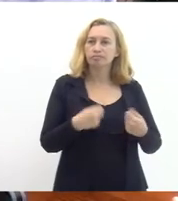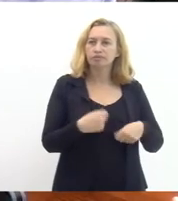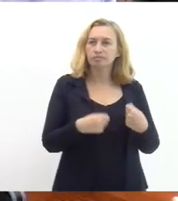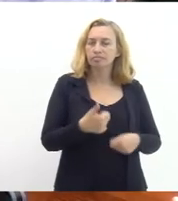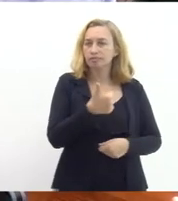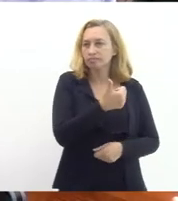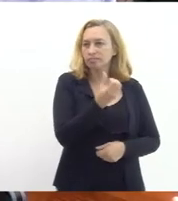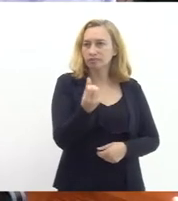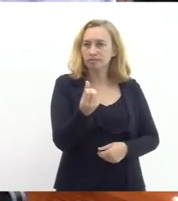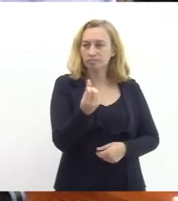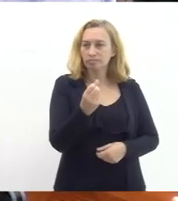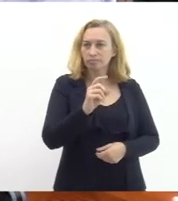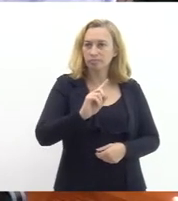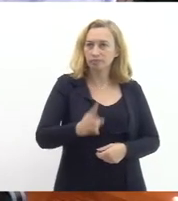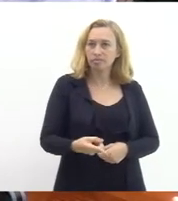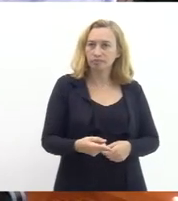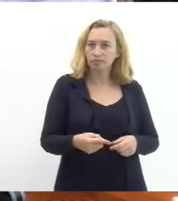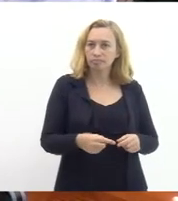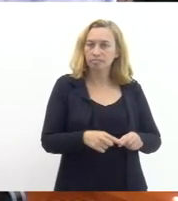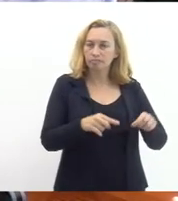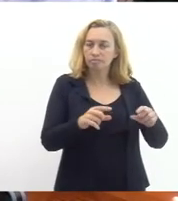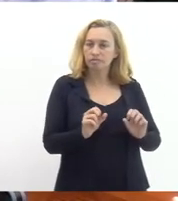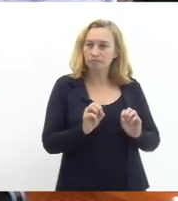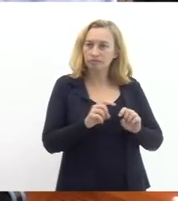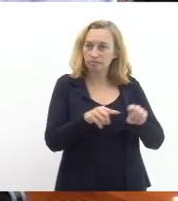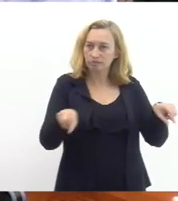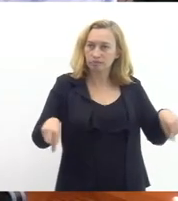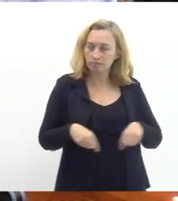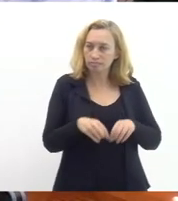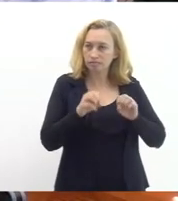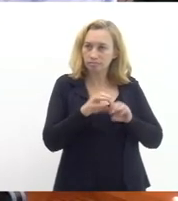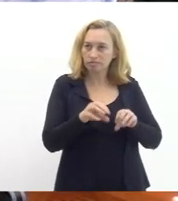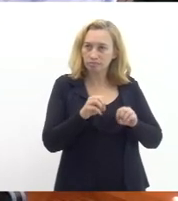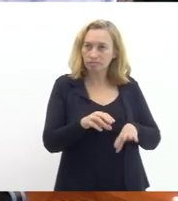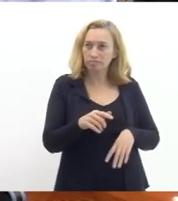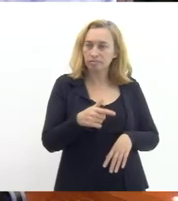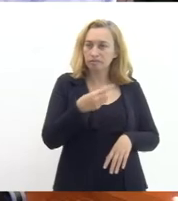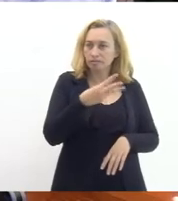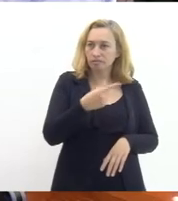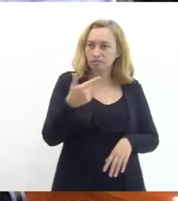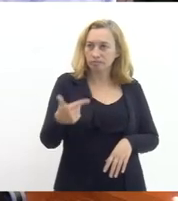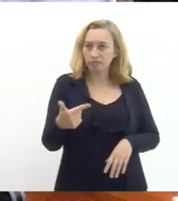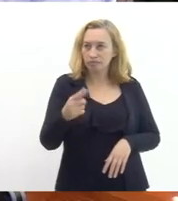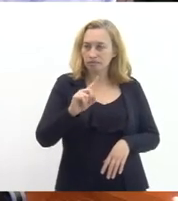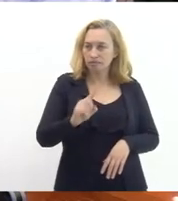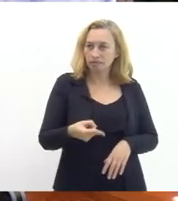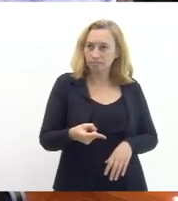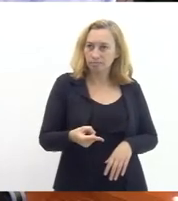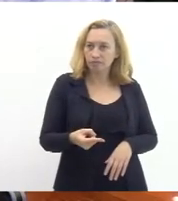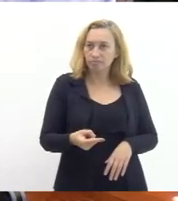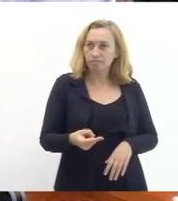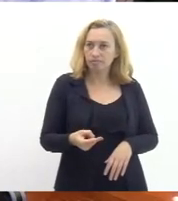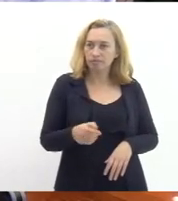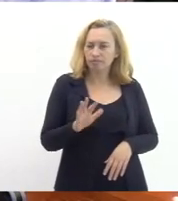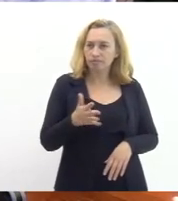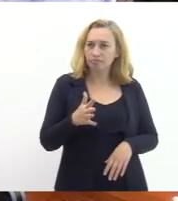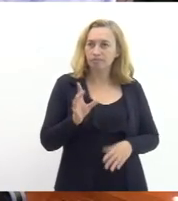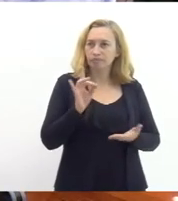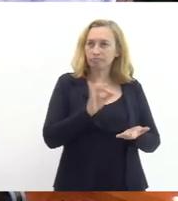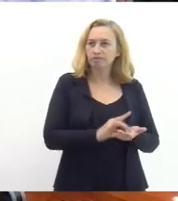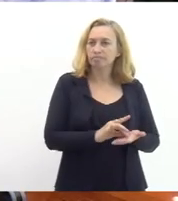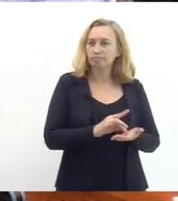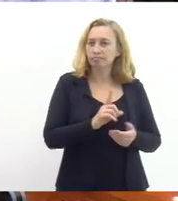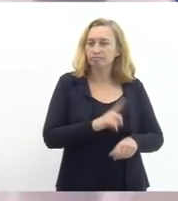turmas cada turma tem mais ou menos dois tempos 32 mil talvez a carência efetiva fosse ao redor real nesse